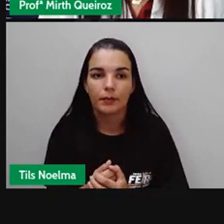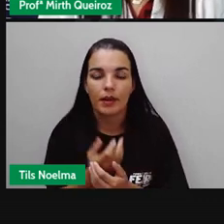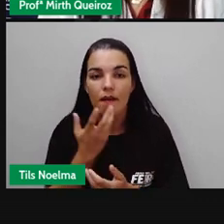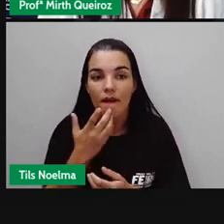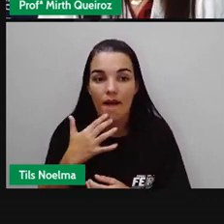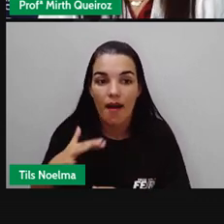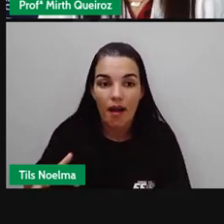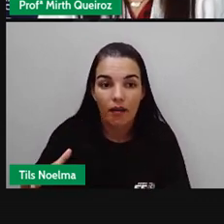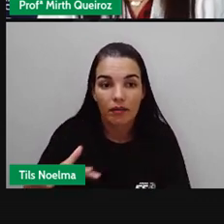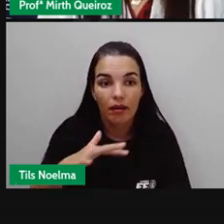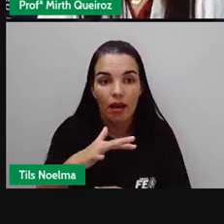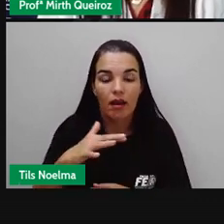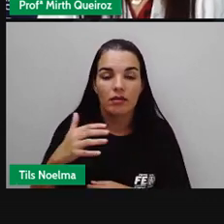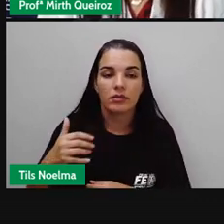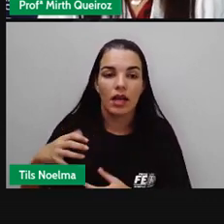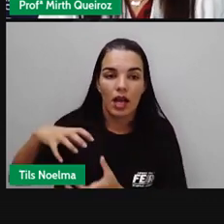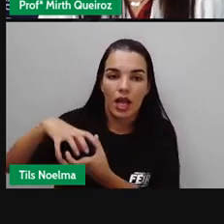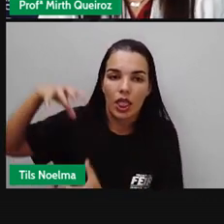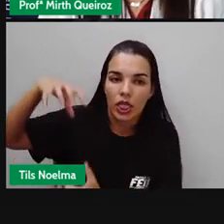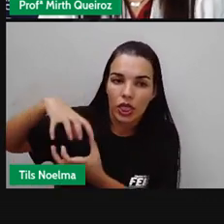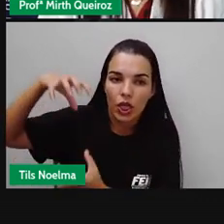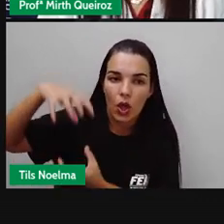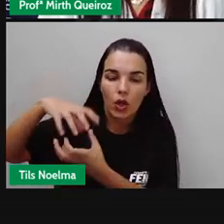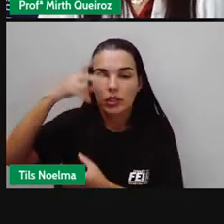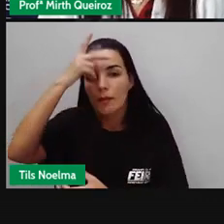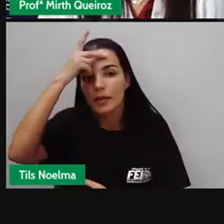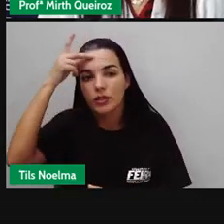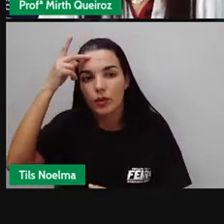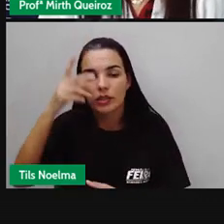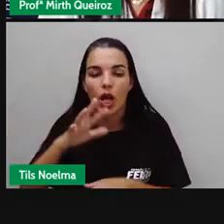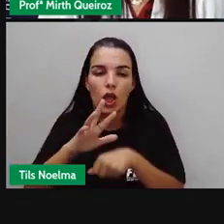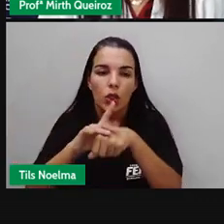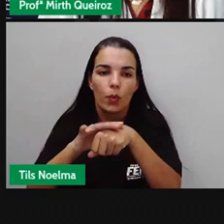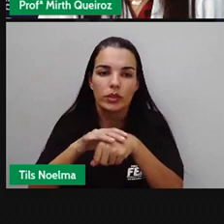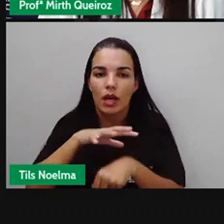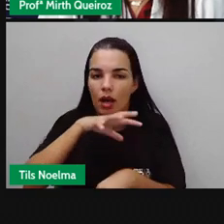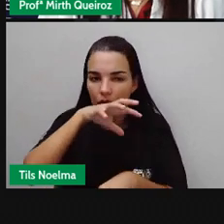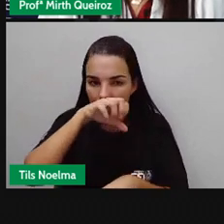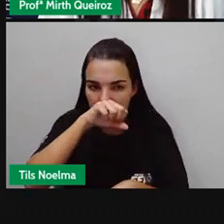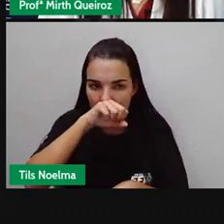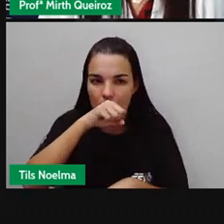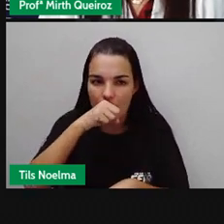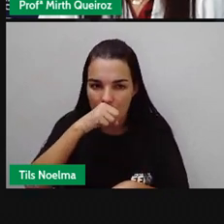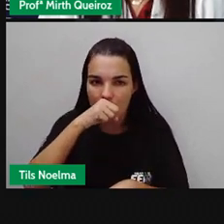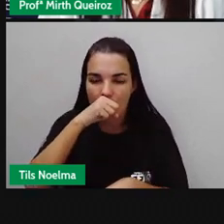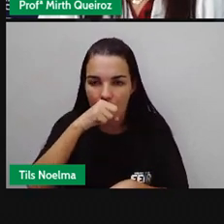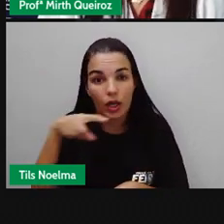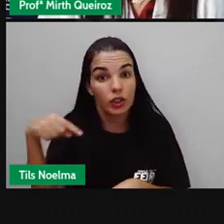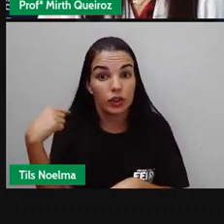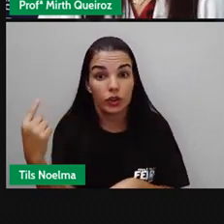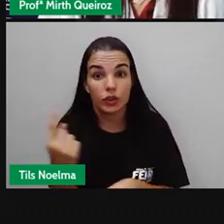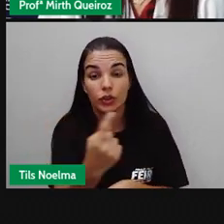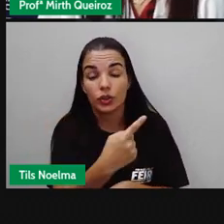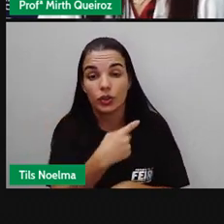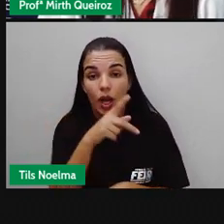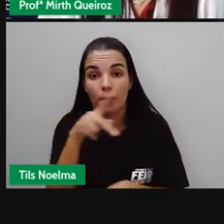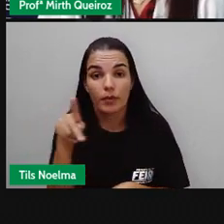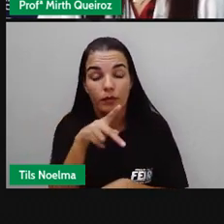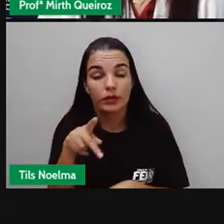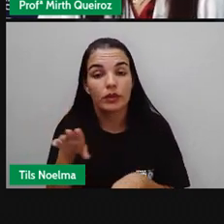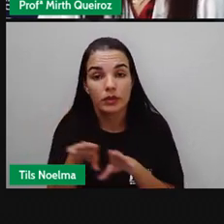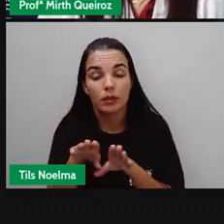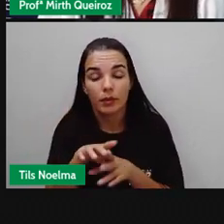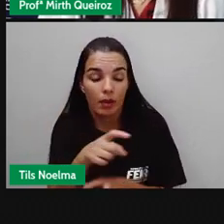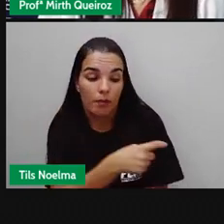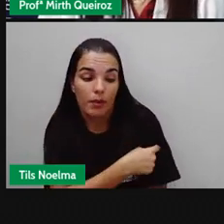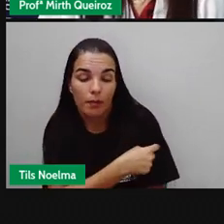crianças, os idosos, pessoas com asma, né? Geralmente, nós professores também, nós tomamos essa vacina,